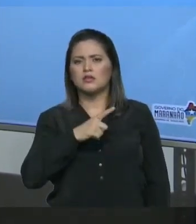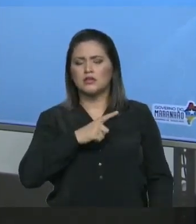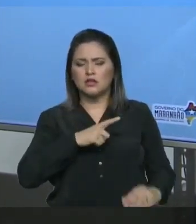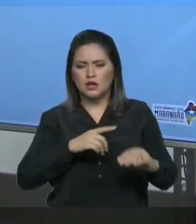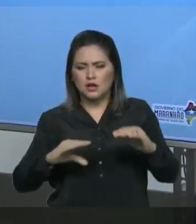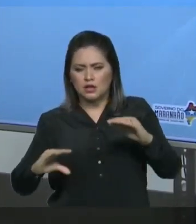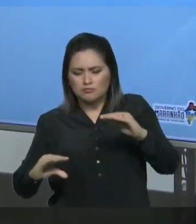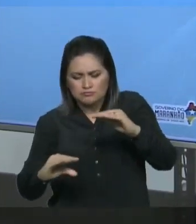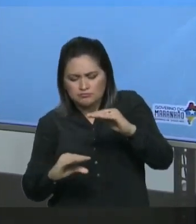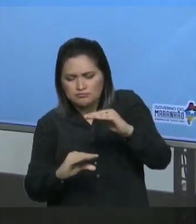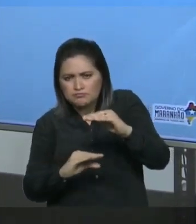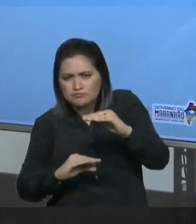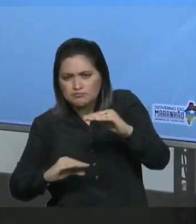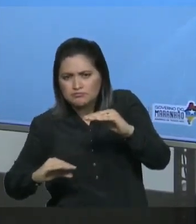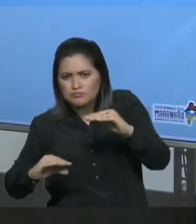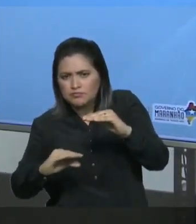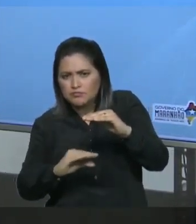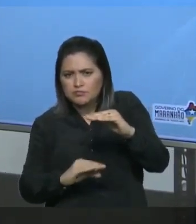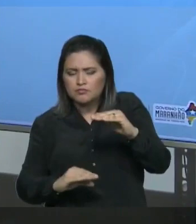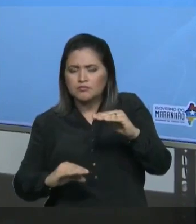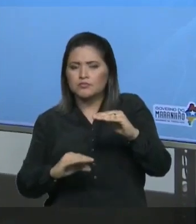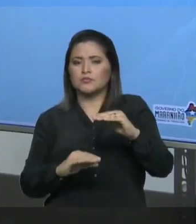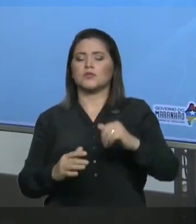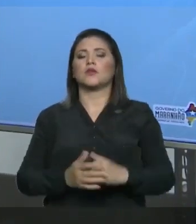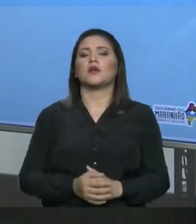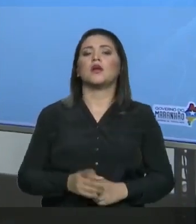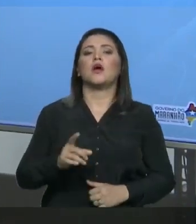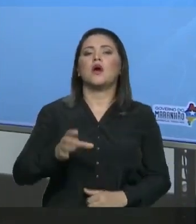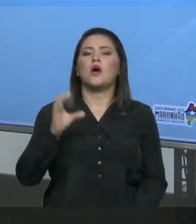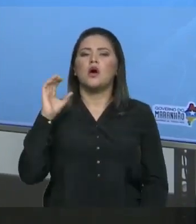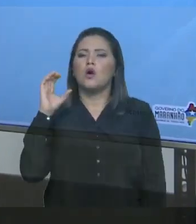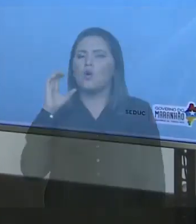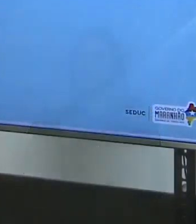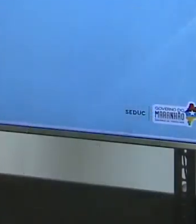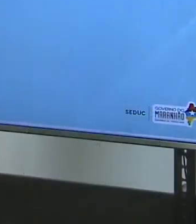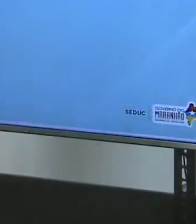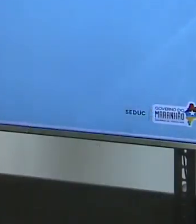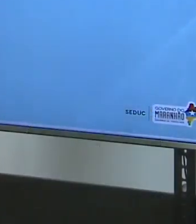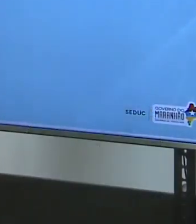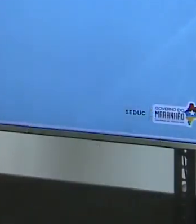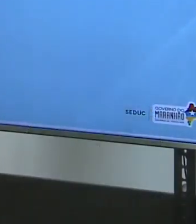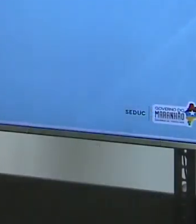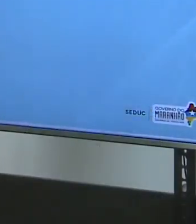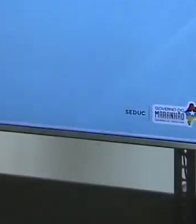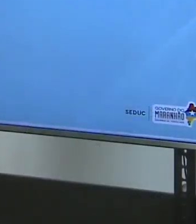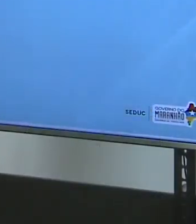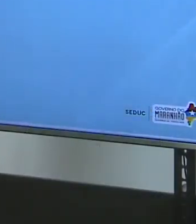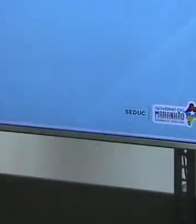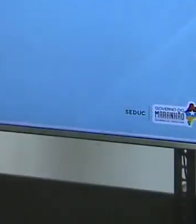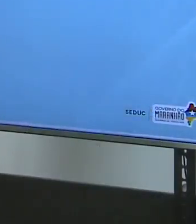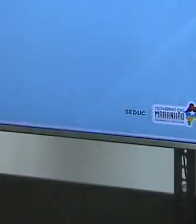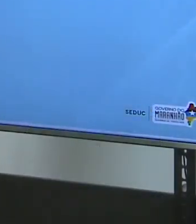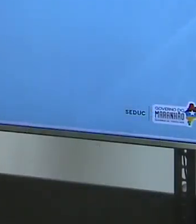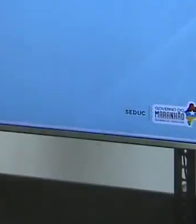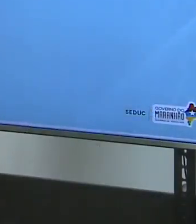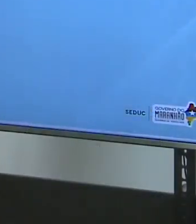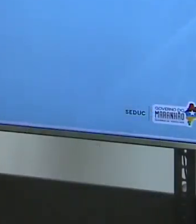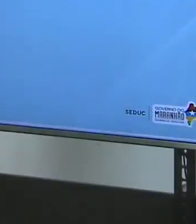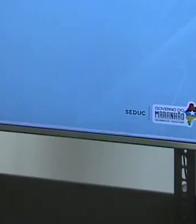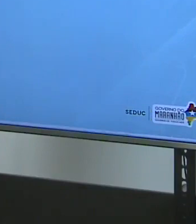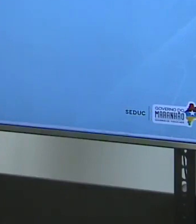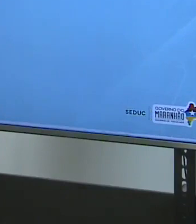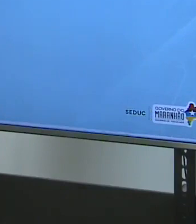Neste momento Eu vou aquecer E no aquecimento Eu vou fazer com que Esses 20 gramas Que viraram O corpo de fundo